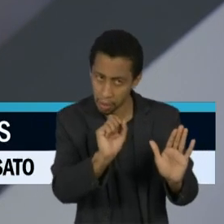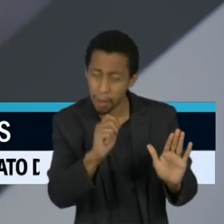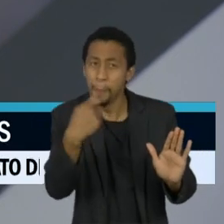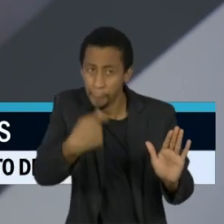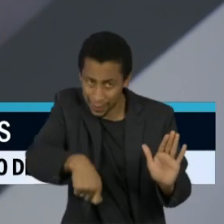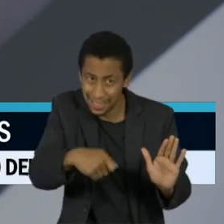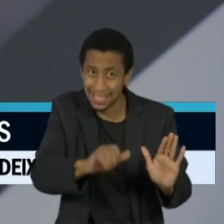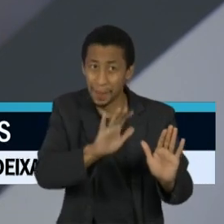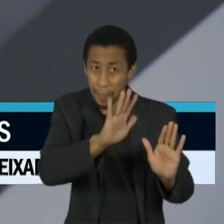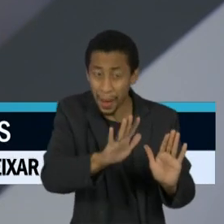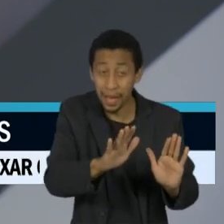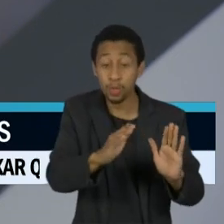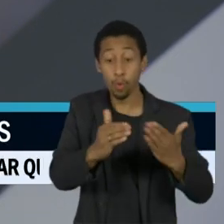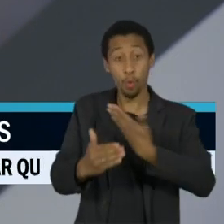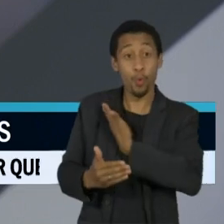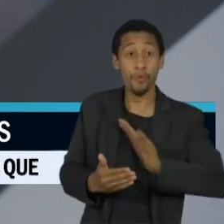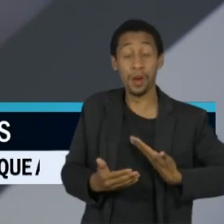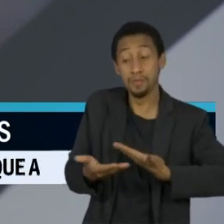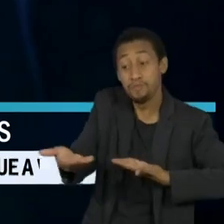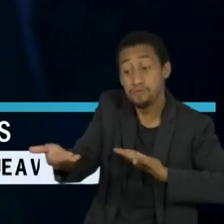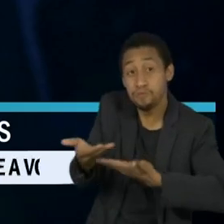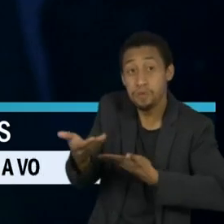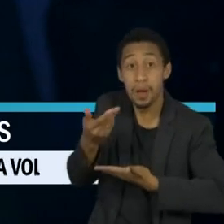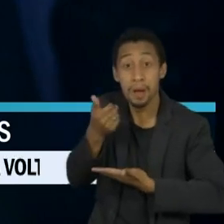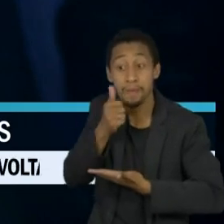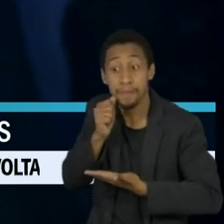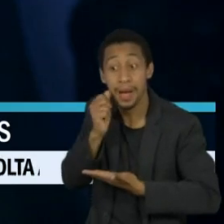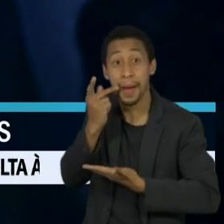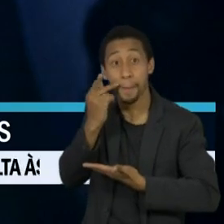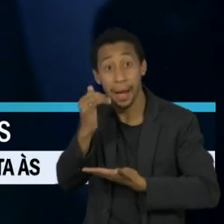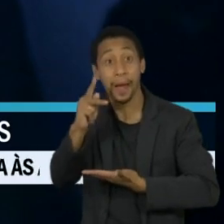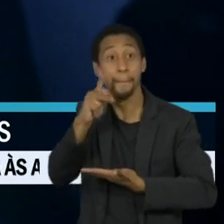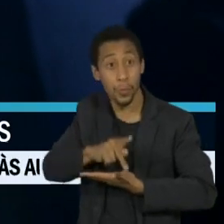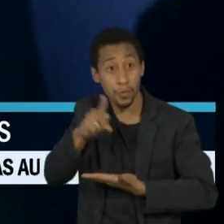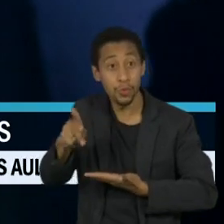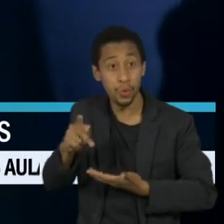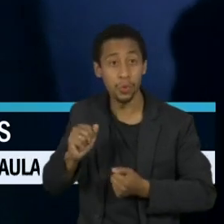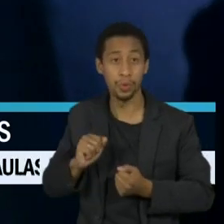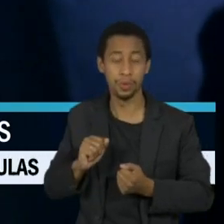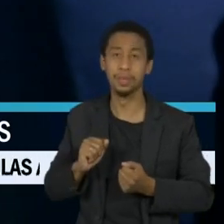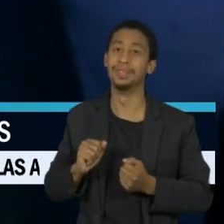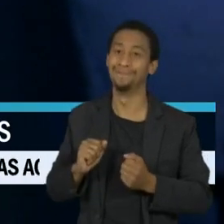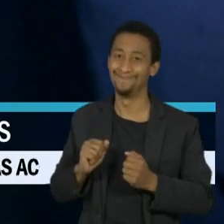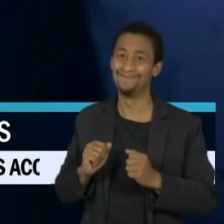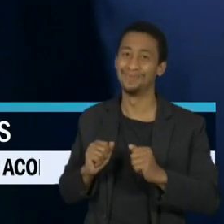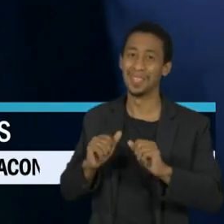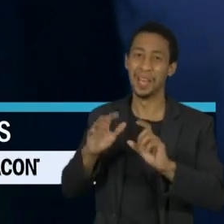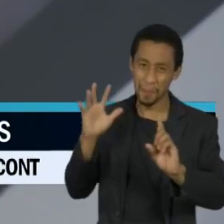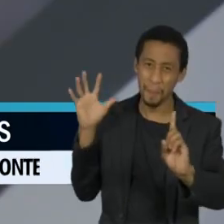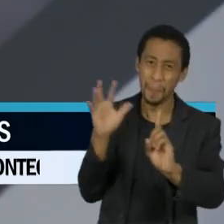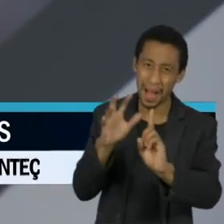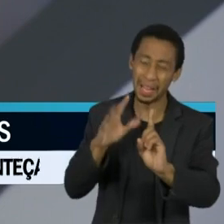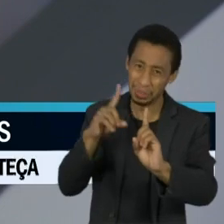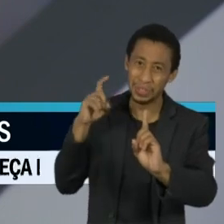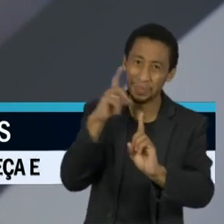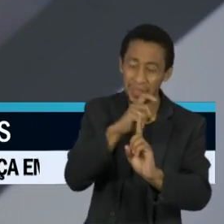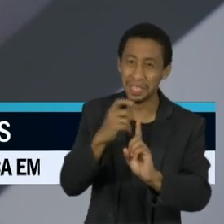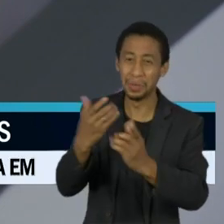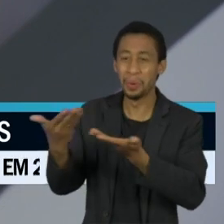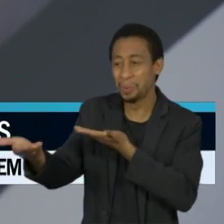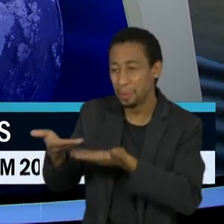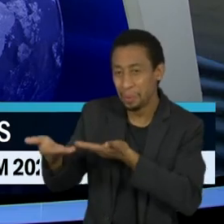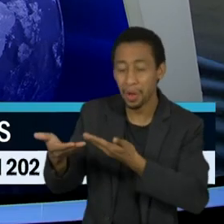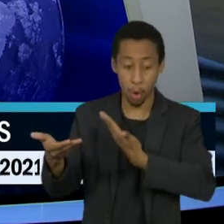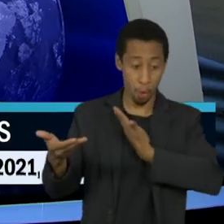os pais e com os professores. Pois é, o impasse que existe é esse, O grande impasse que Entre governo, escolas, pais, como definir